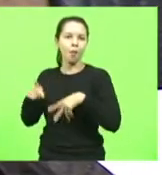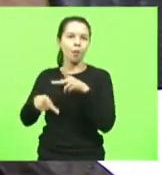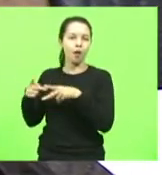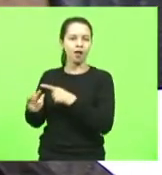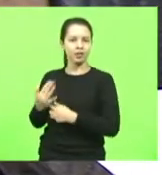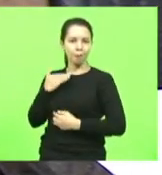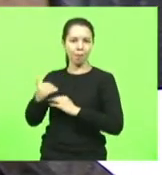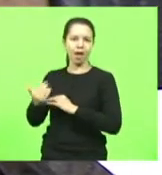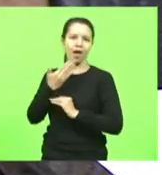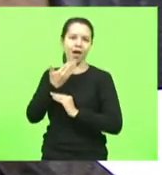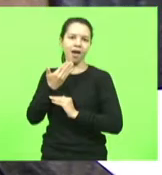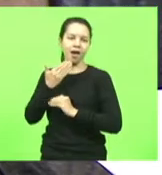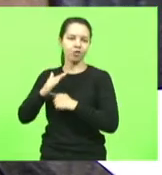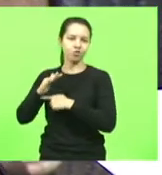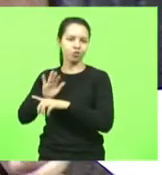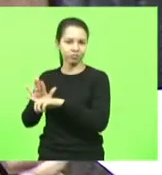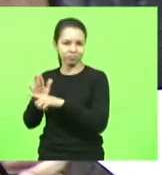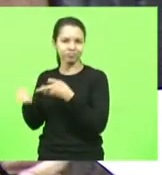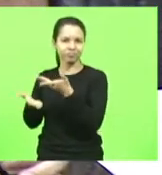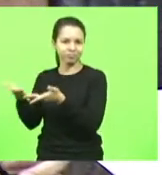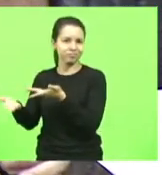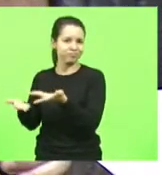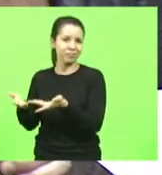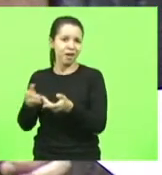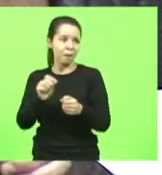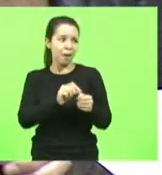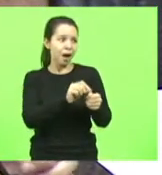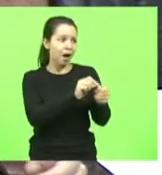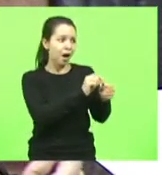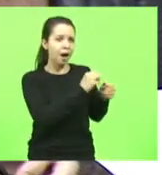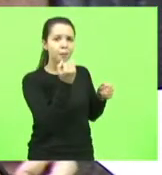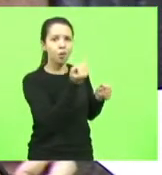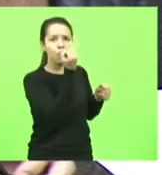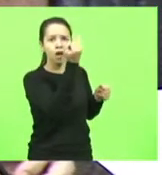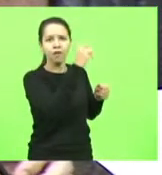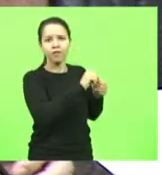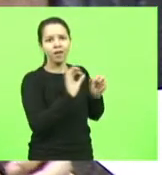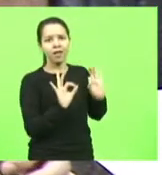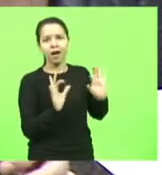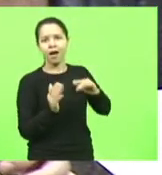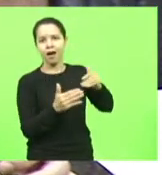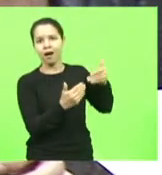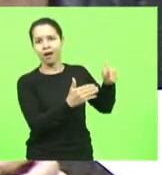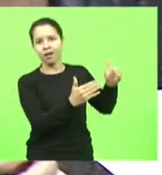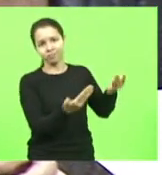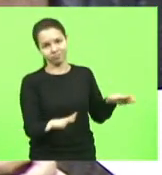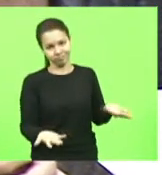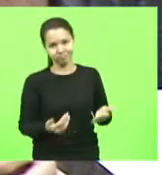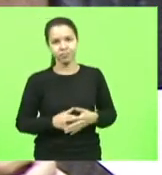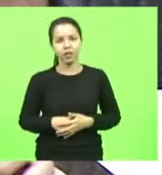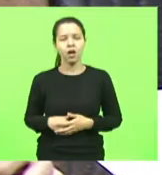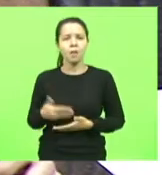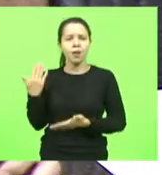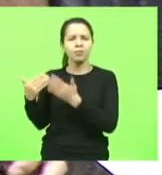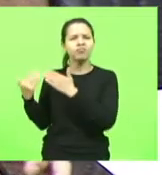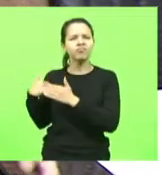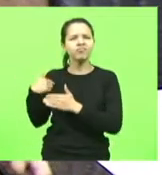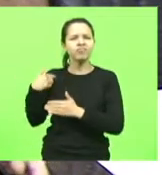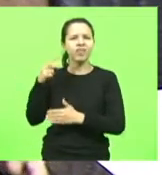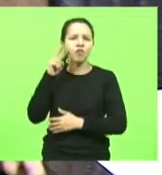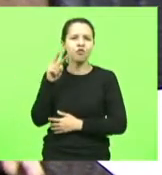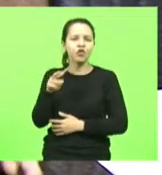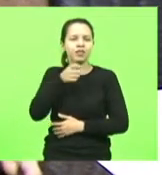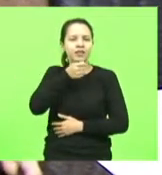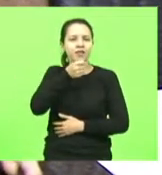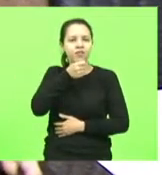faz o que precisa. E ninguém faz o que precisa. Pois é, alguns dias atrás, eu vi uma entrevista de um cara que